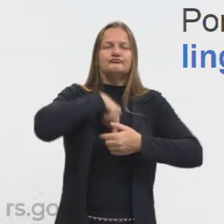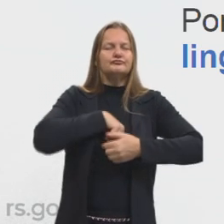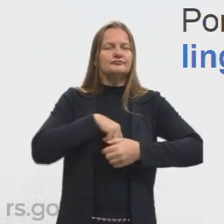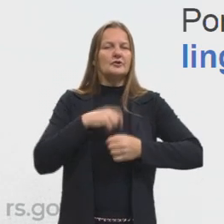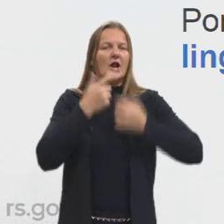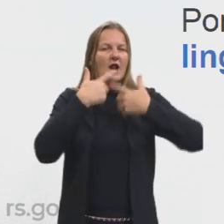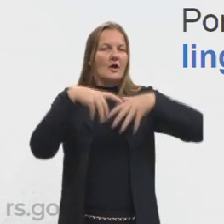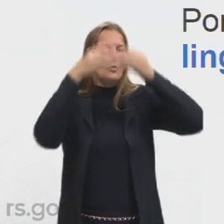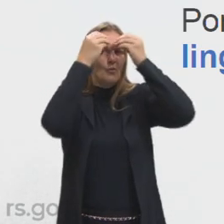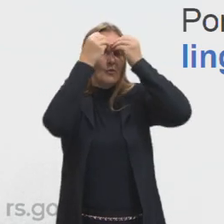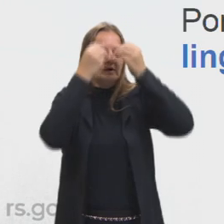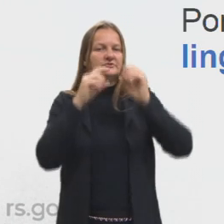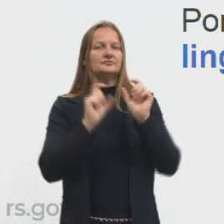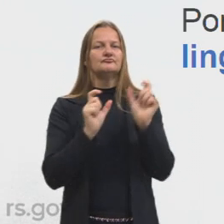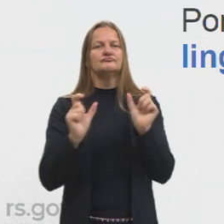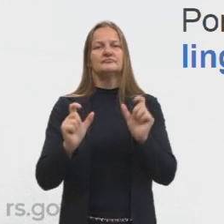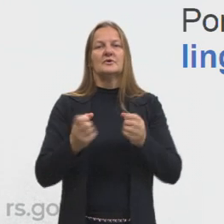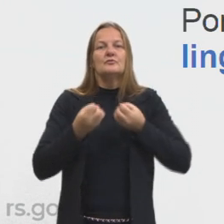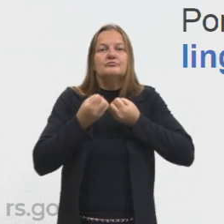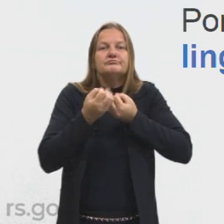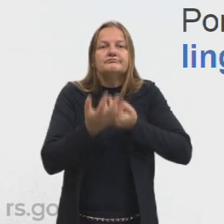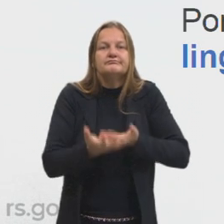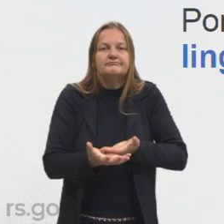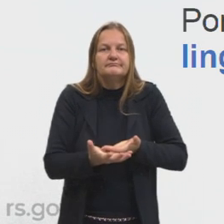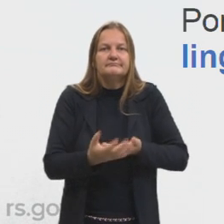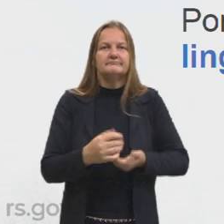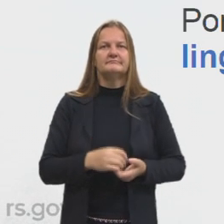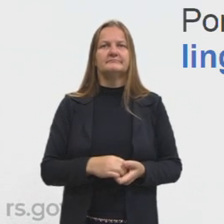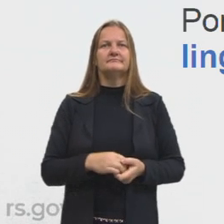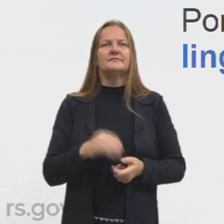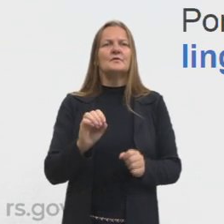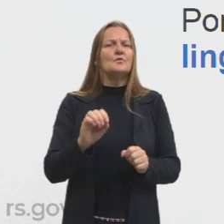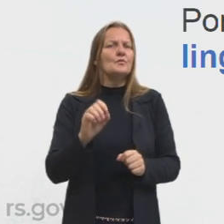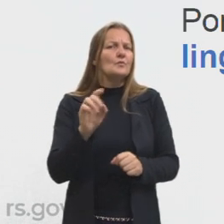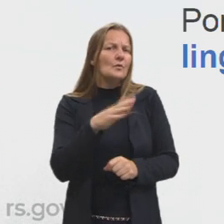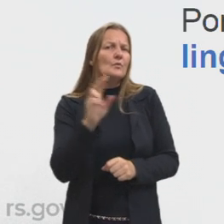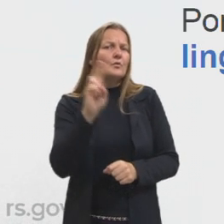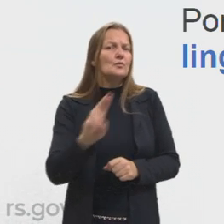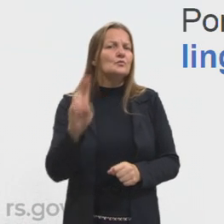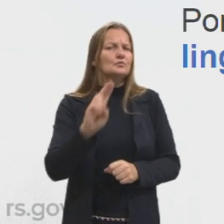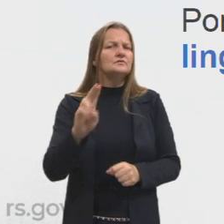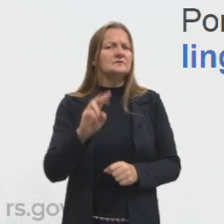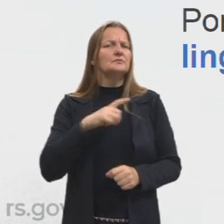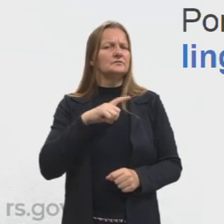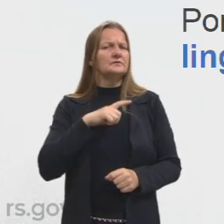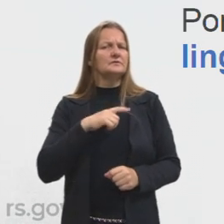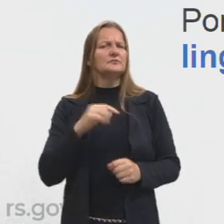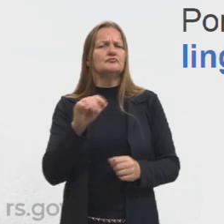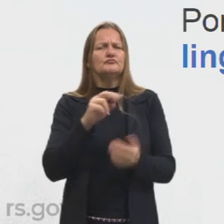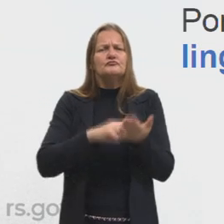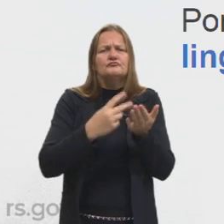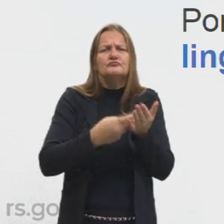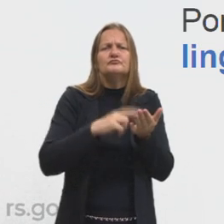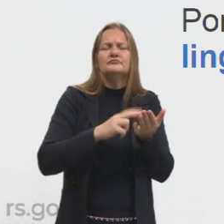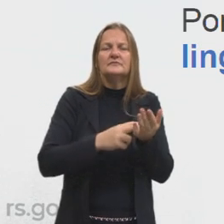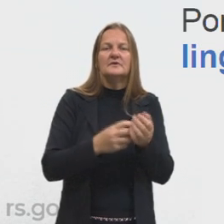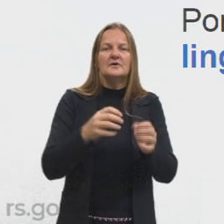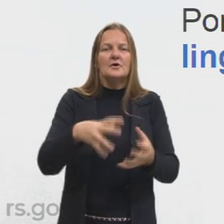da linguagem em uma declaração. Quando utilizada, ela proporciona interpretações